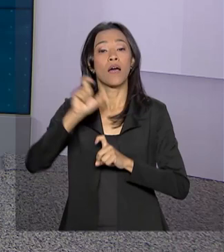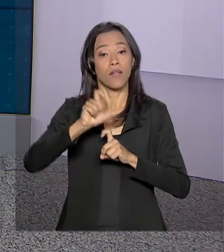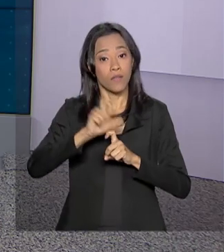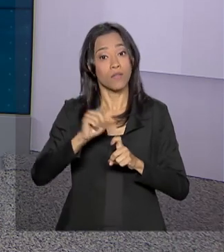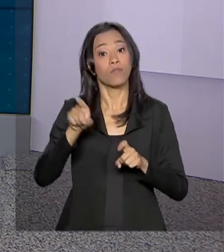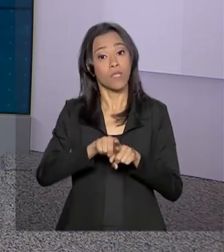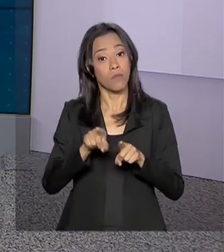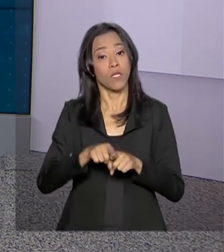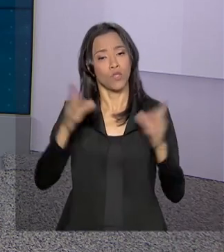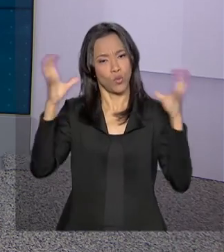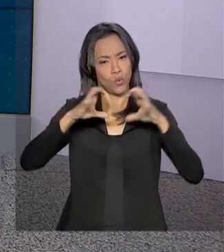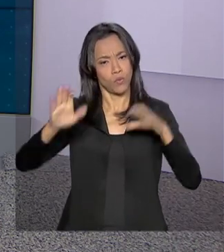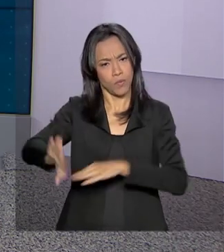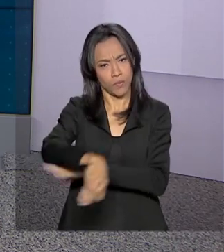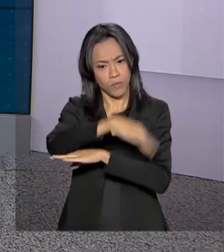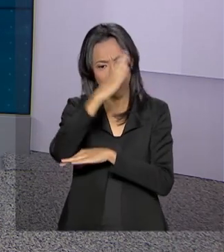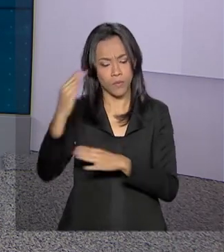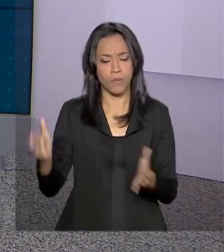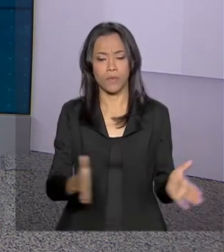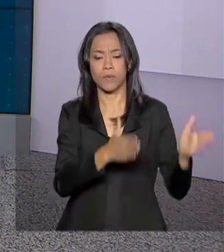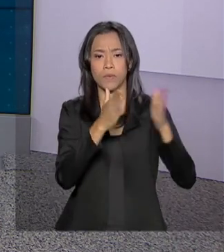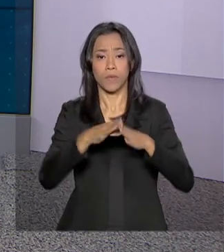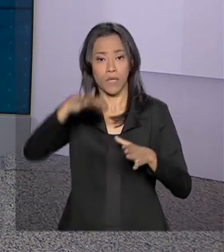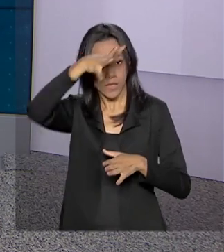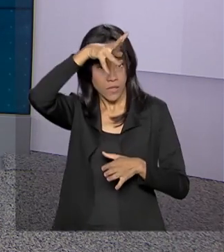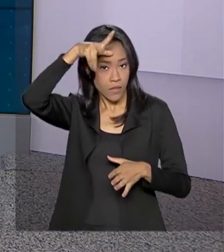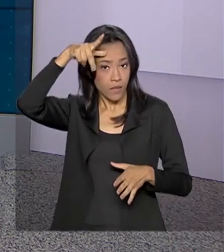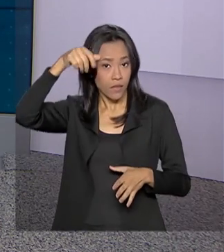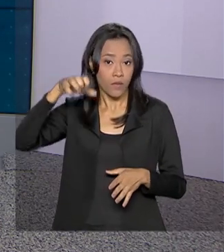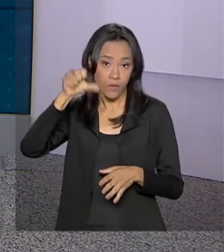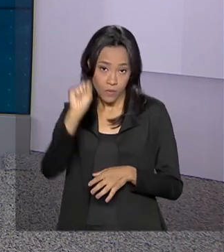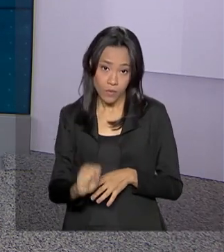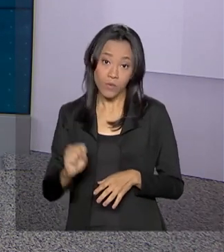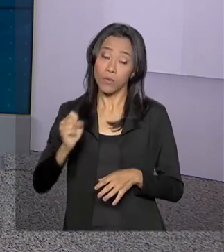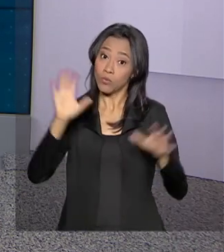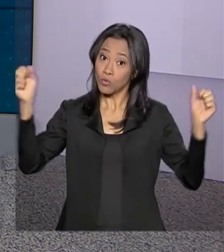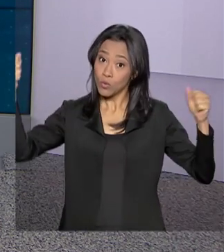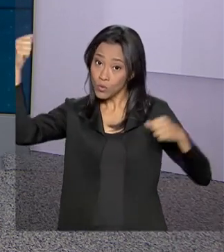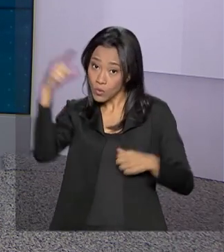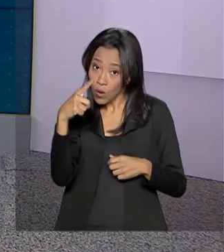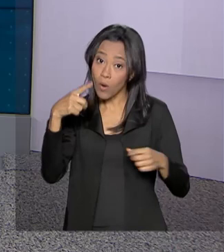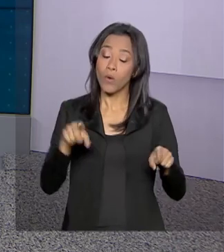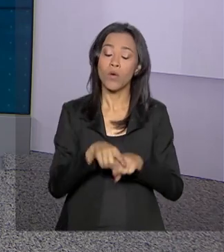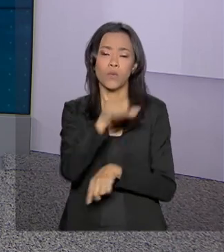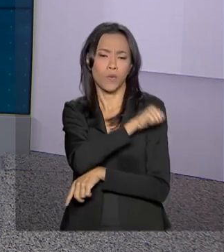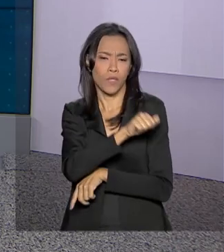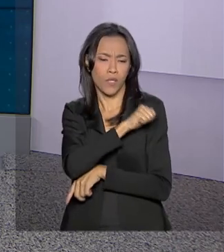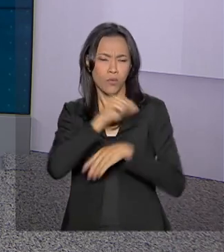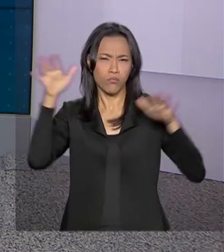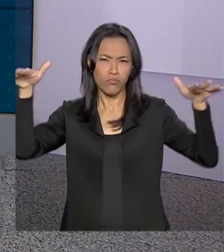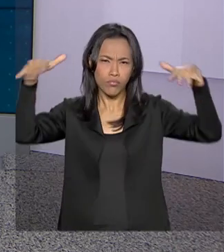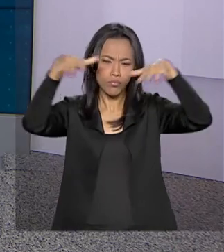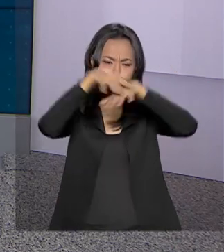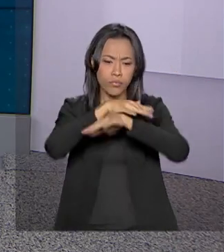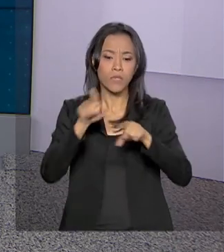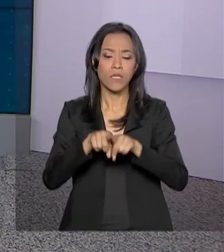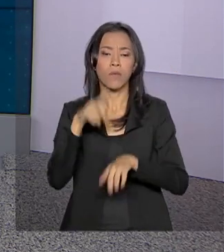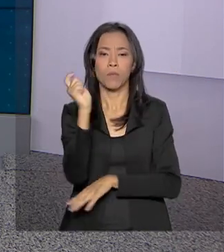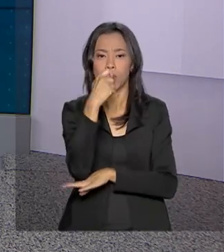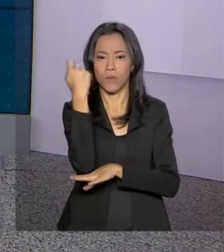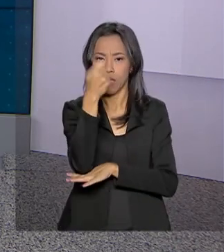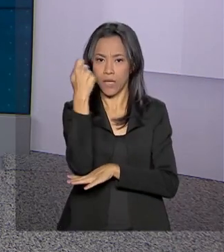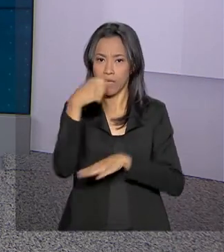ao longo do dia. Em Campo Grande, predomínio de sol. No Rio de Janeiro, o tempo está nublado. E em Porto Alegre, variação de nebulosidade.